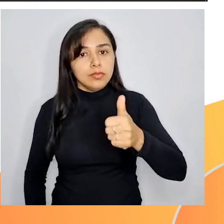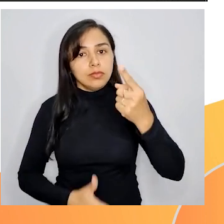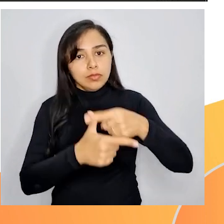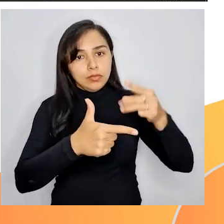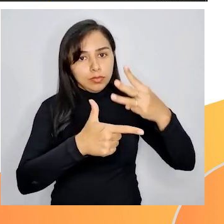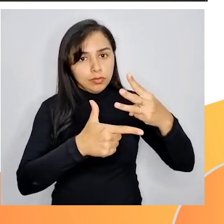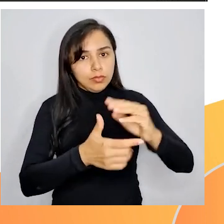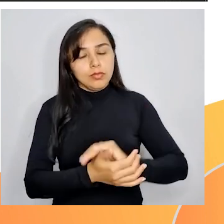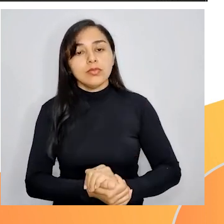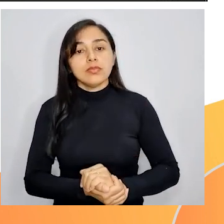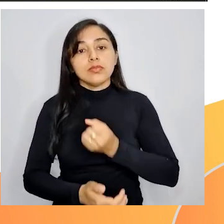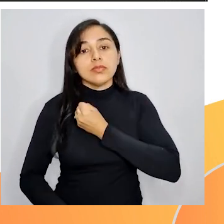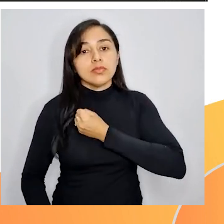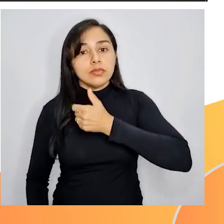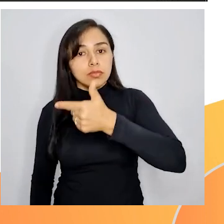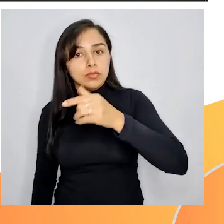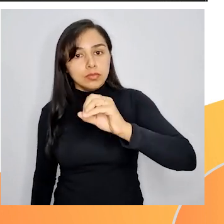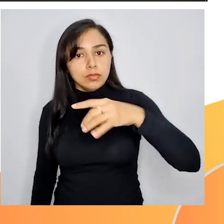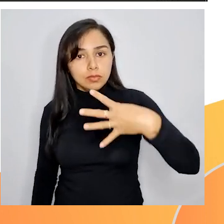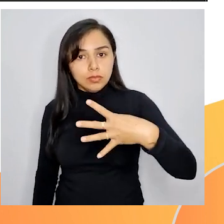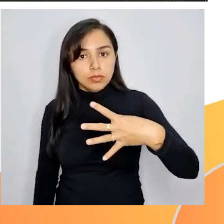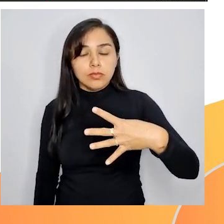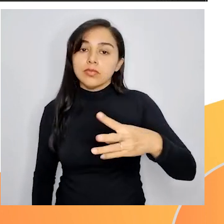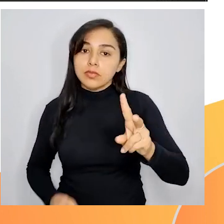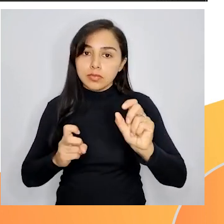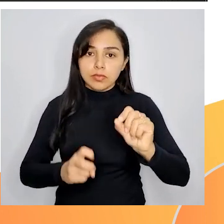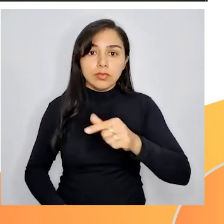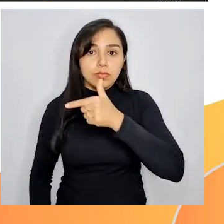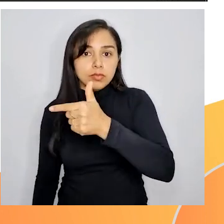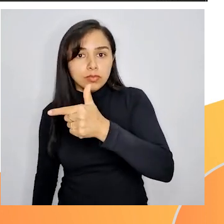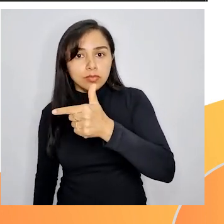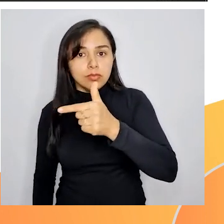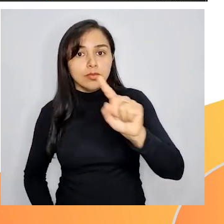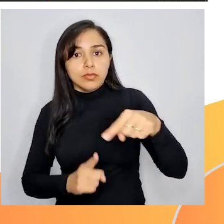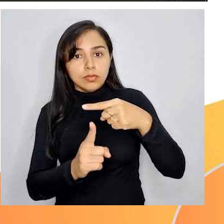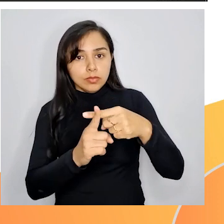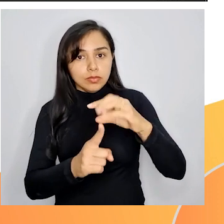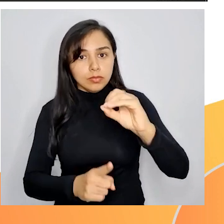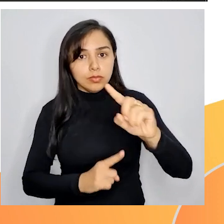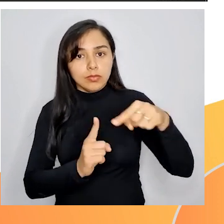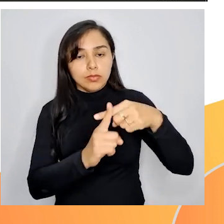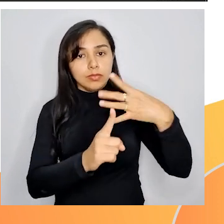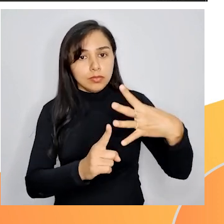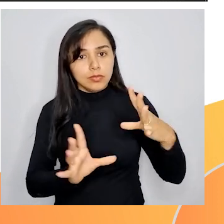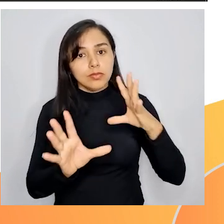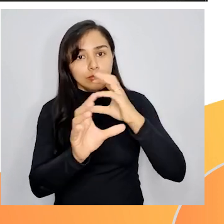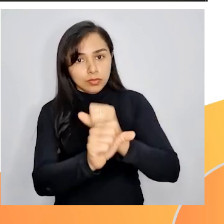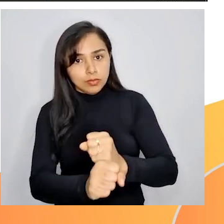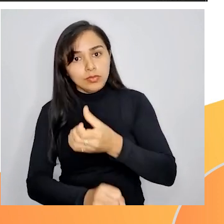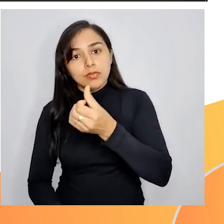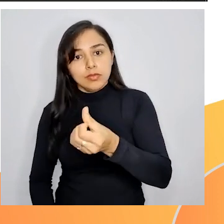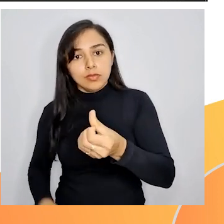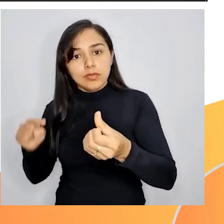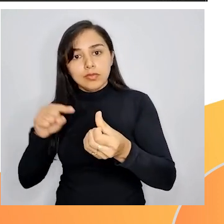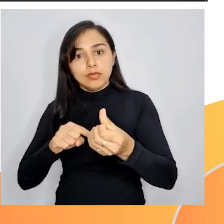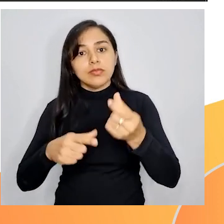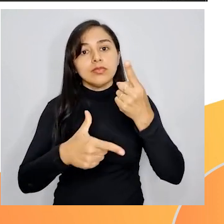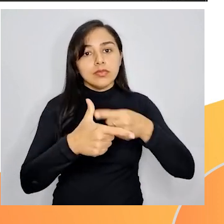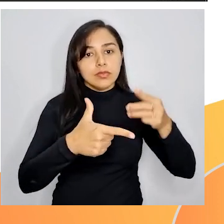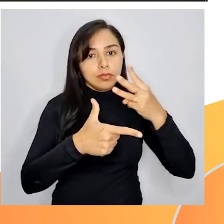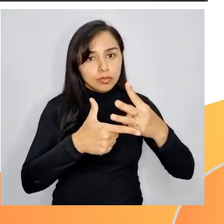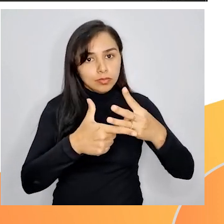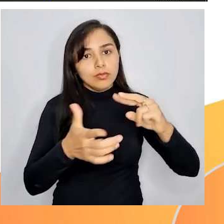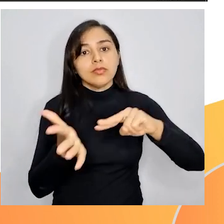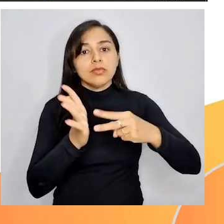204 possui os algarismos 2, 0 e 4. Como a soma dá 6 e